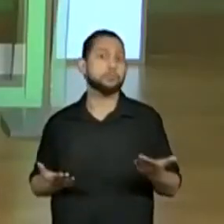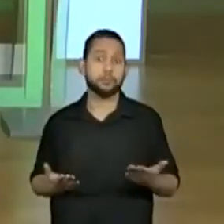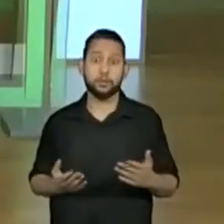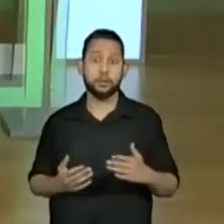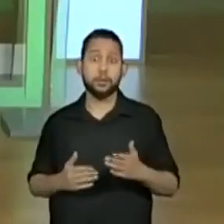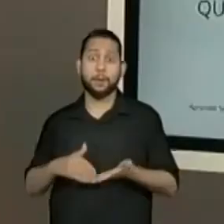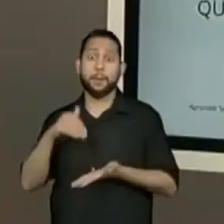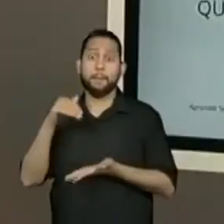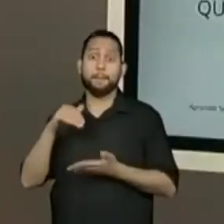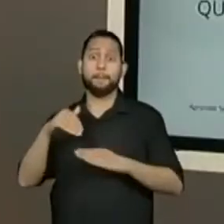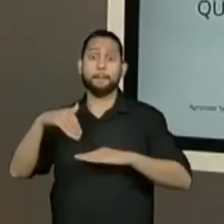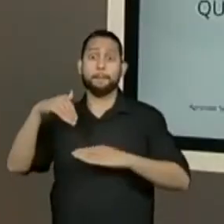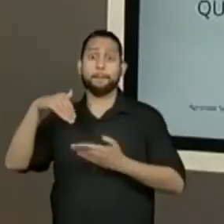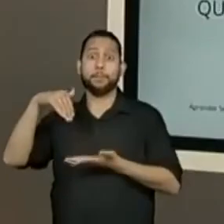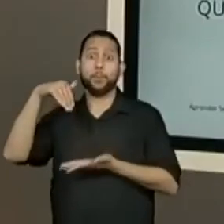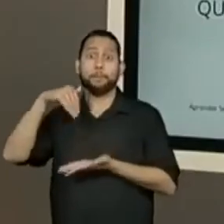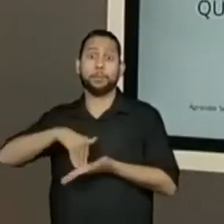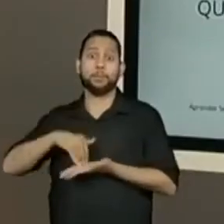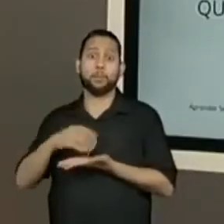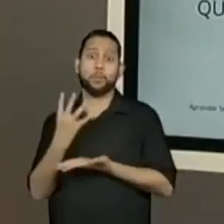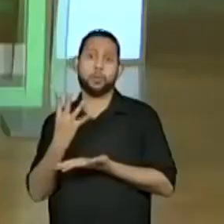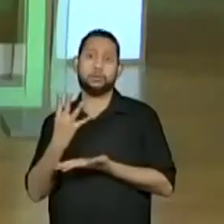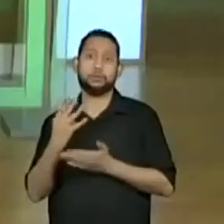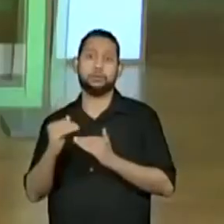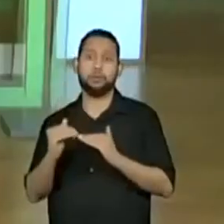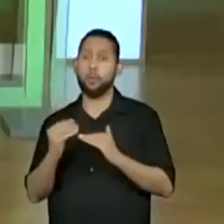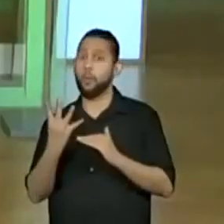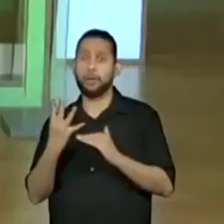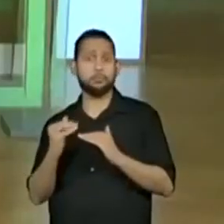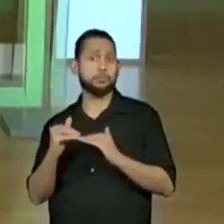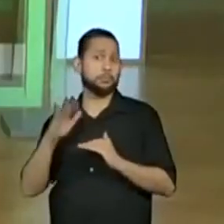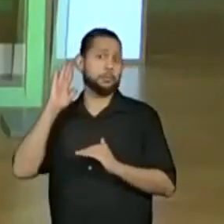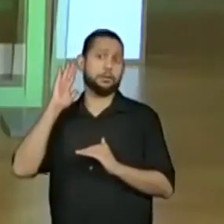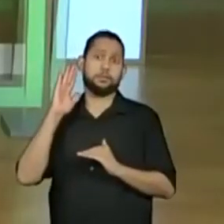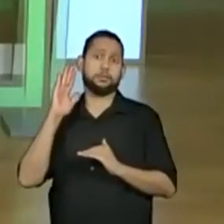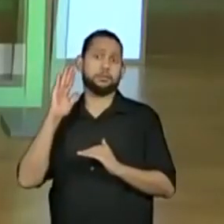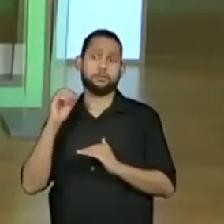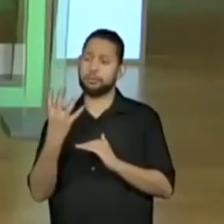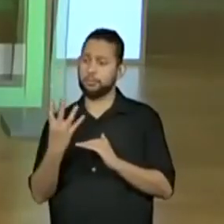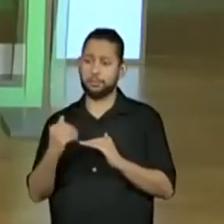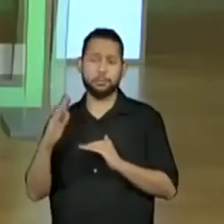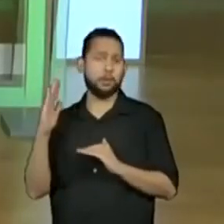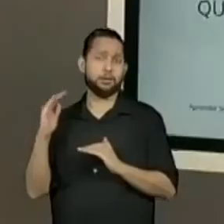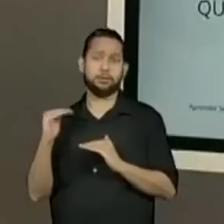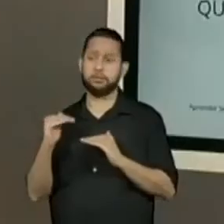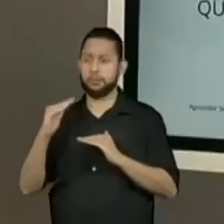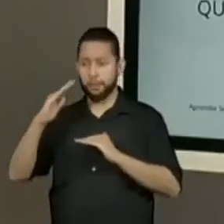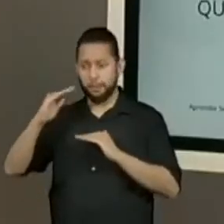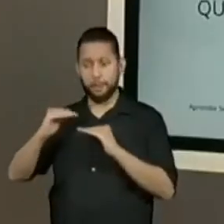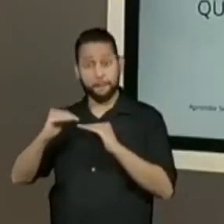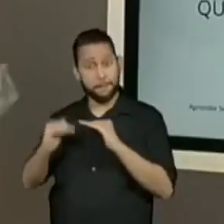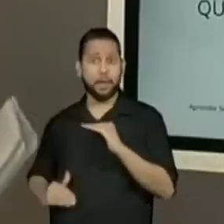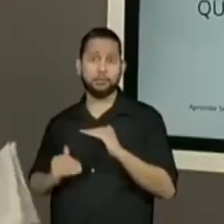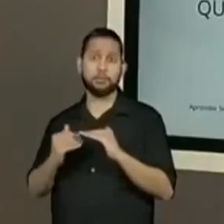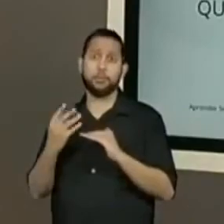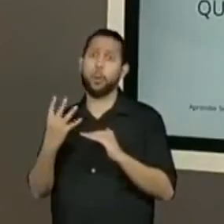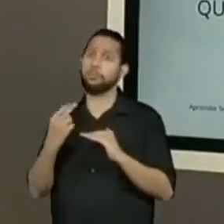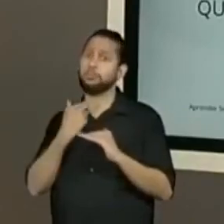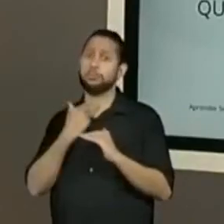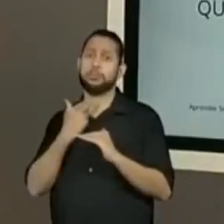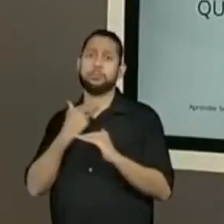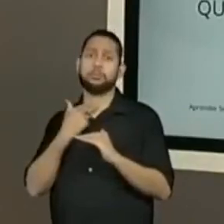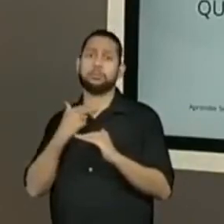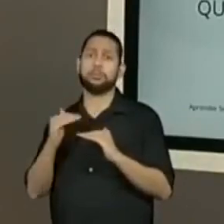quatro. E onde eu acho essa informação, professora Kelly? Dos participantes. Na primeira parte do meu texto ou na segunda